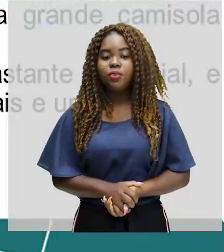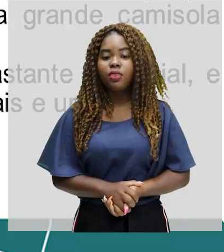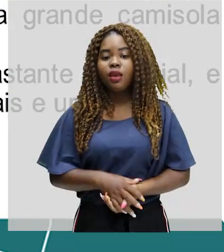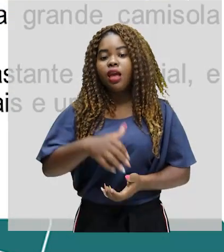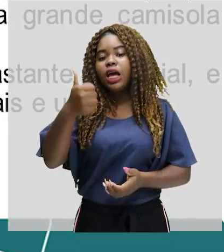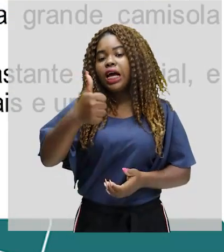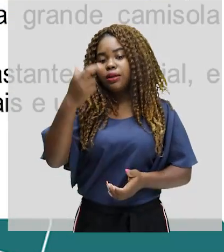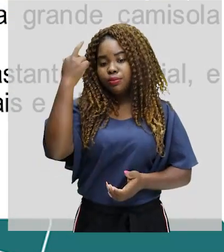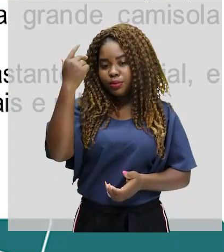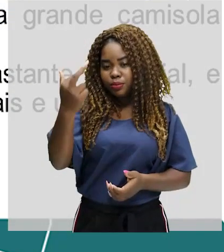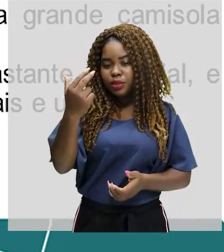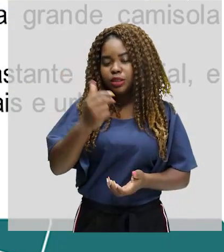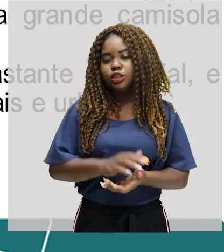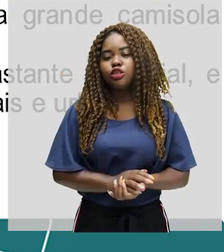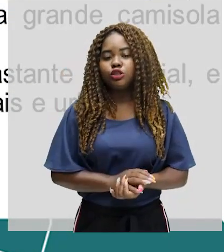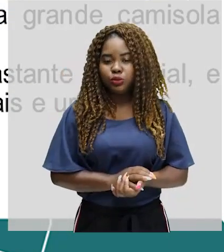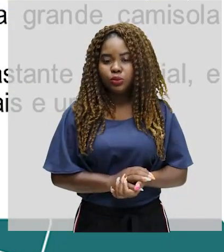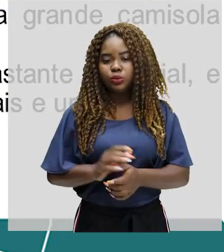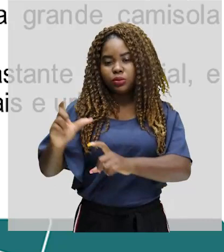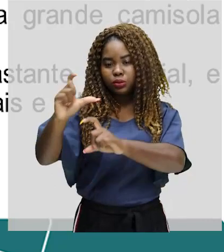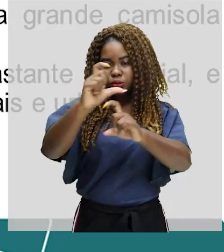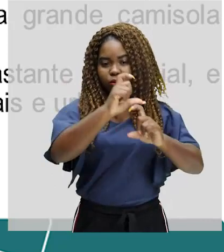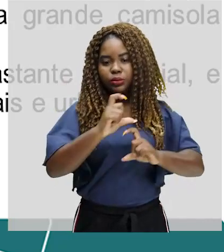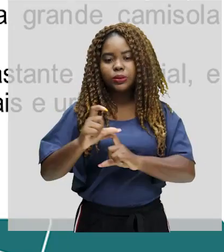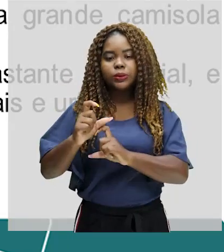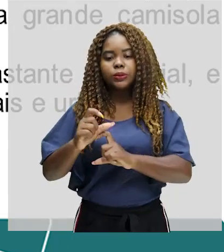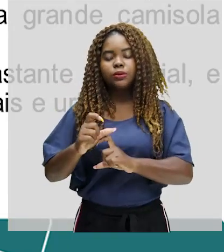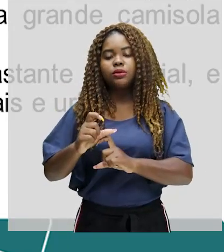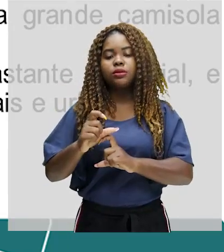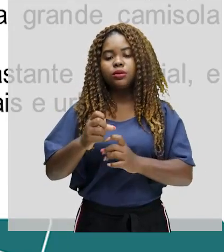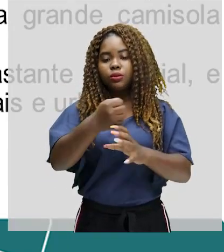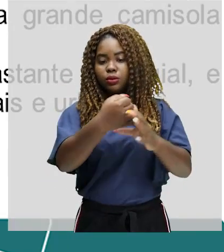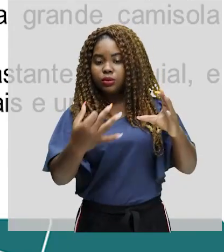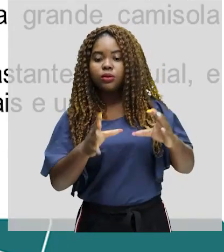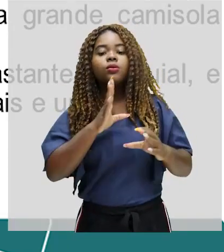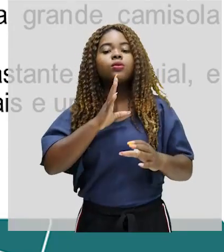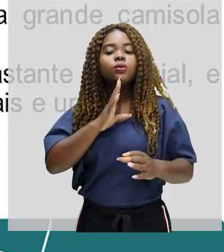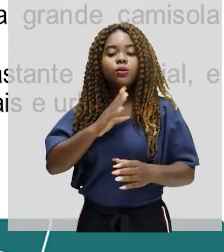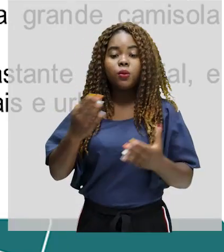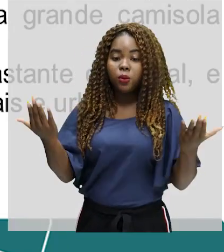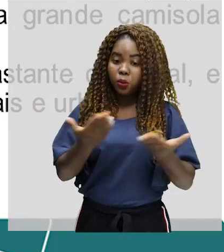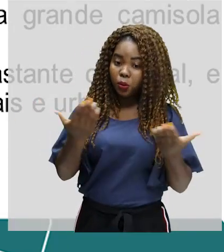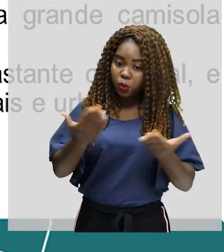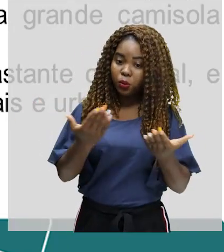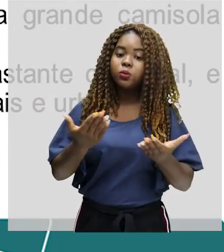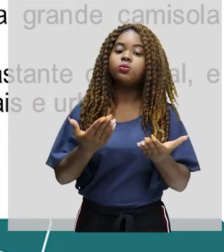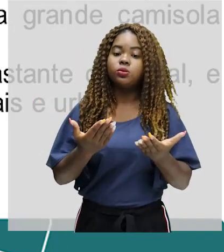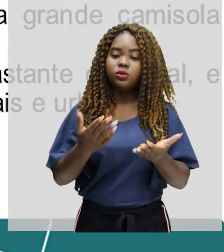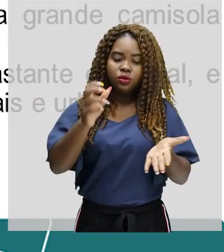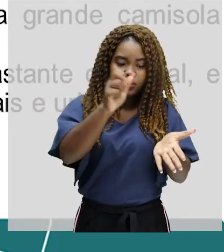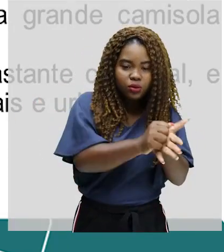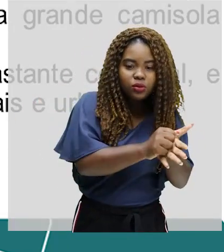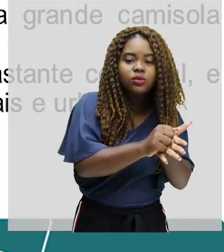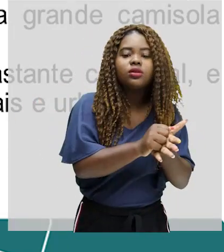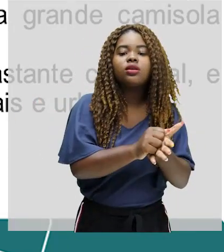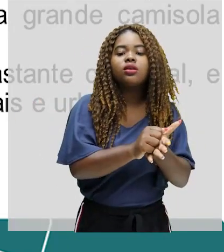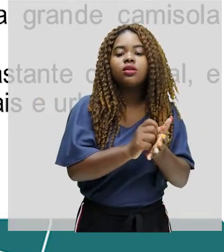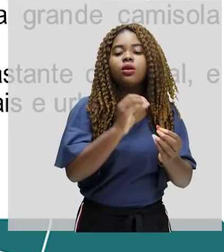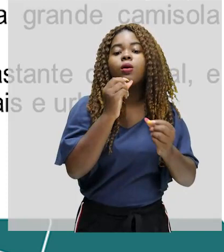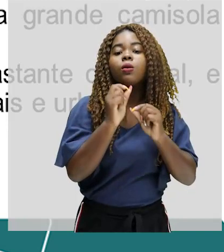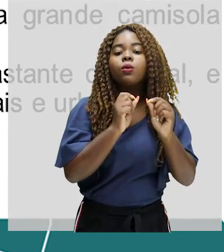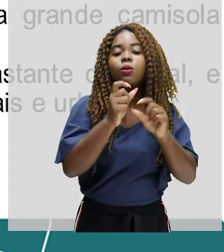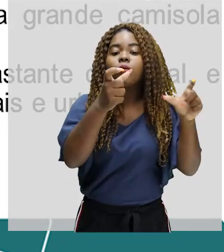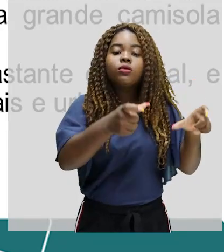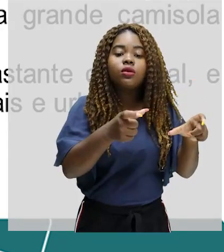primeira história em quadrinhos, com as características que conhecemos, hoje foi publicada nos Estados Unidos, em 1894,